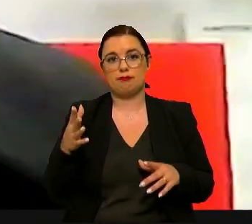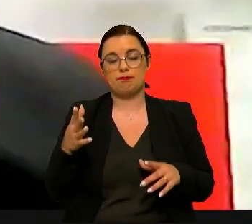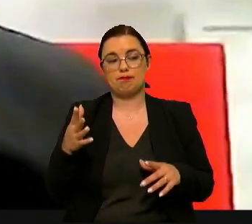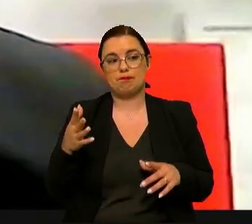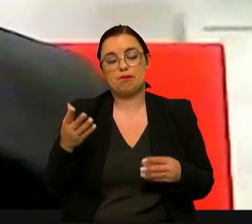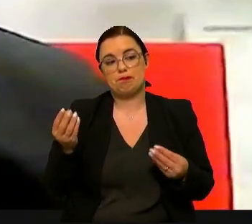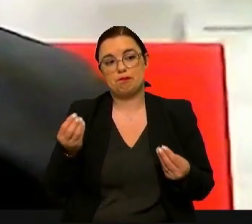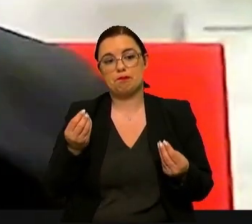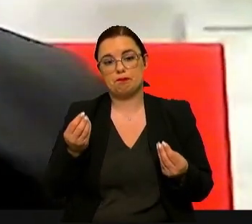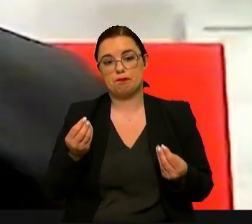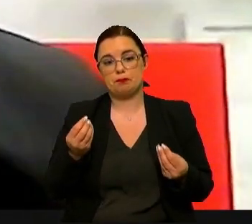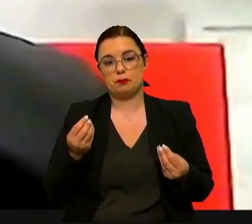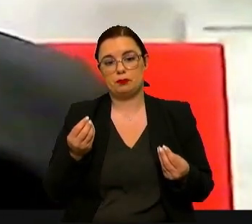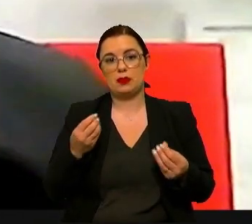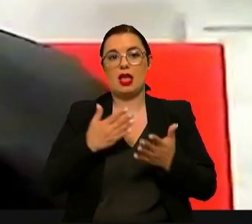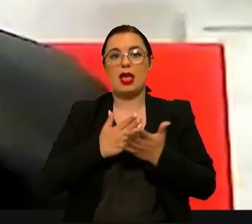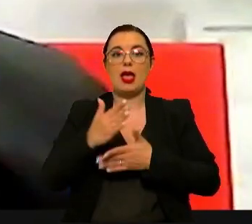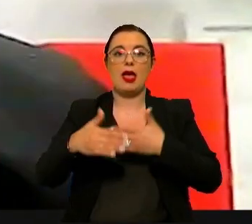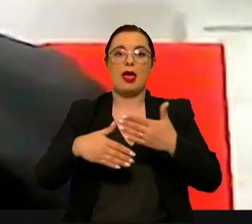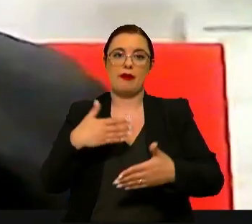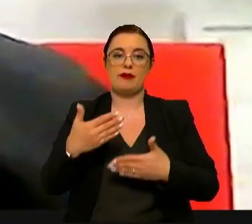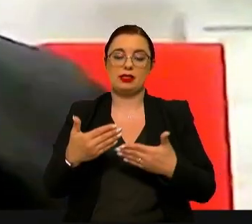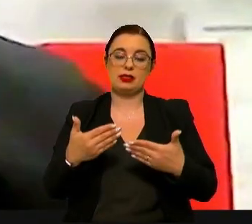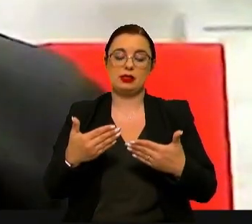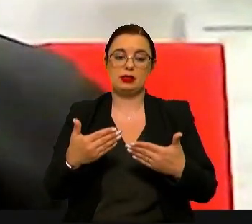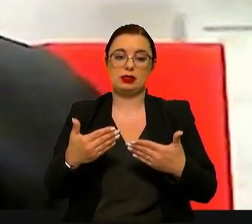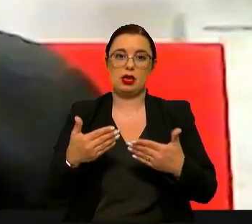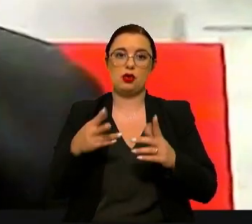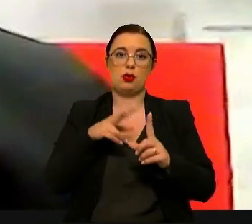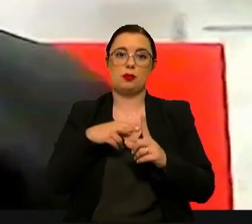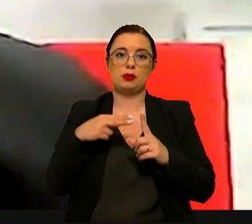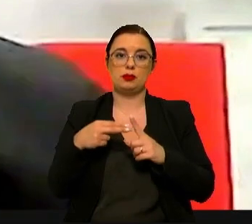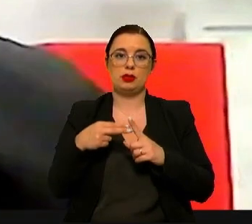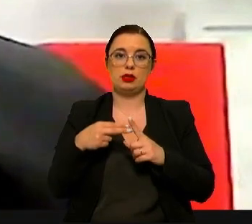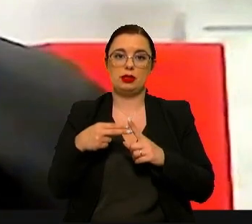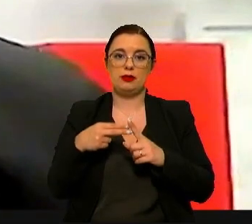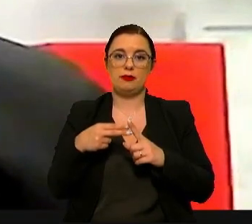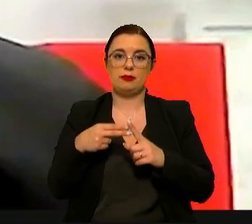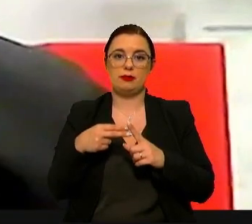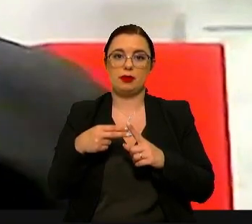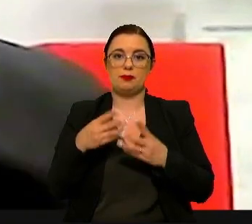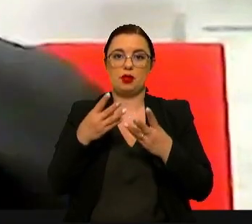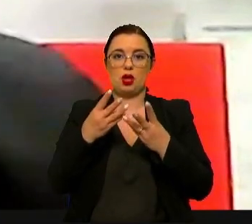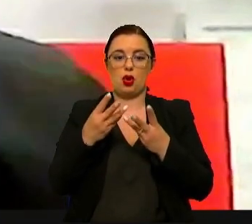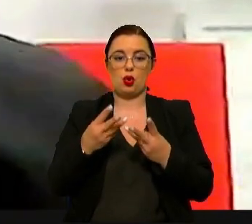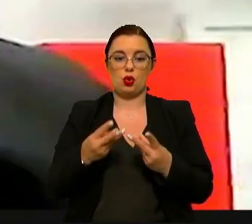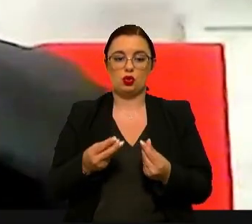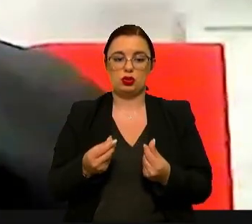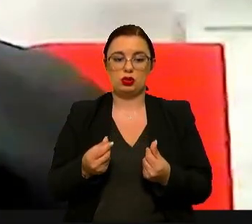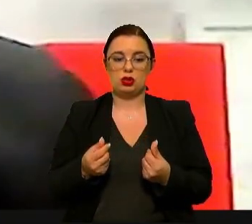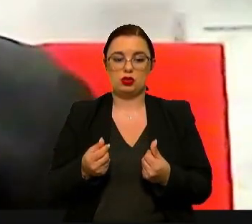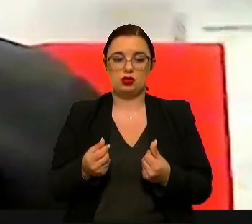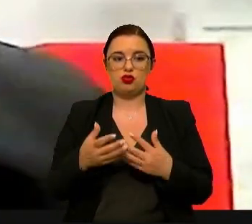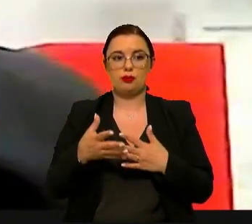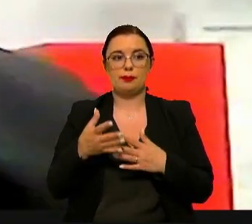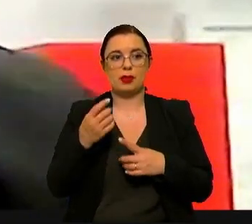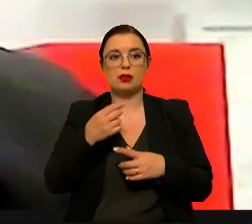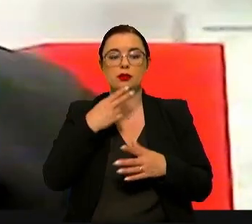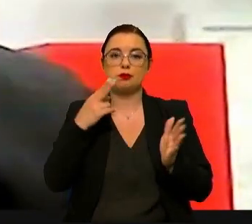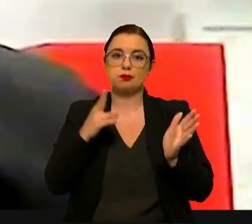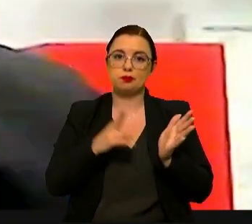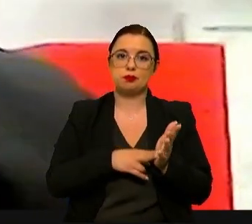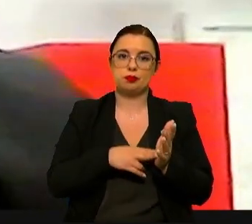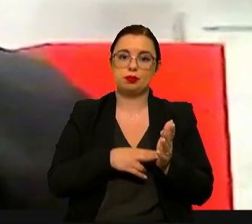de avançarmos com abordagens em termos de contextos mais reais